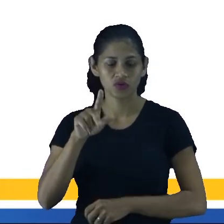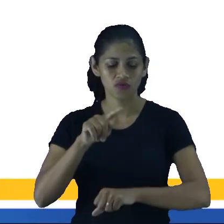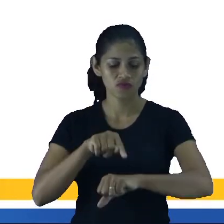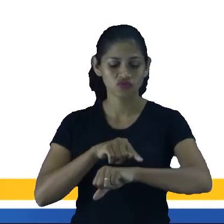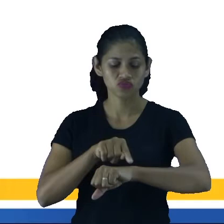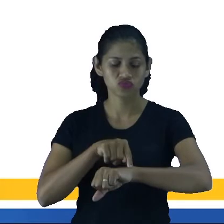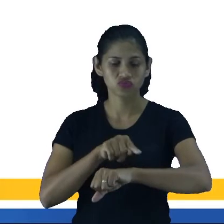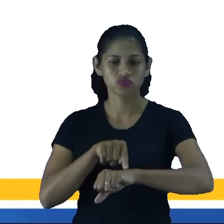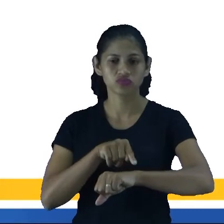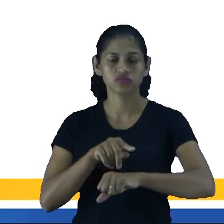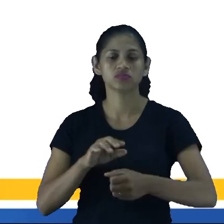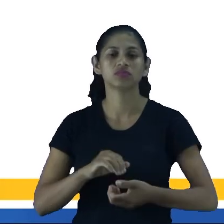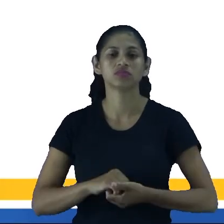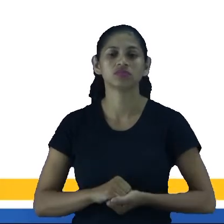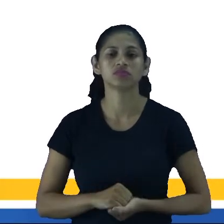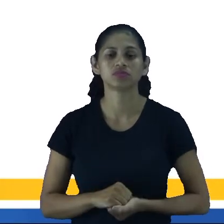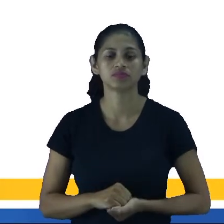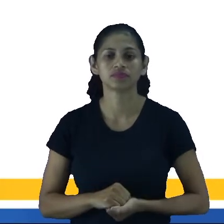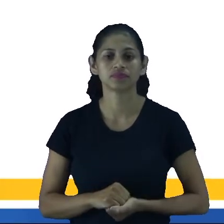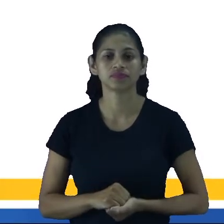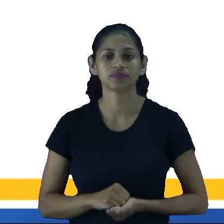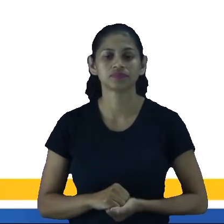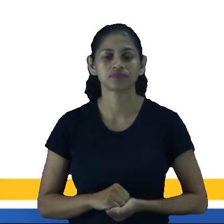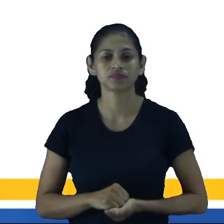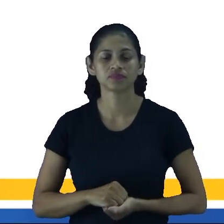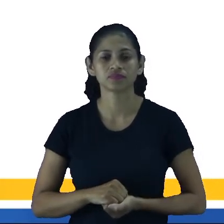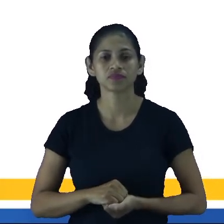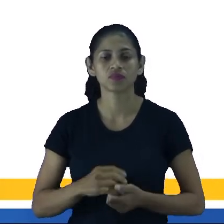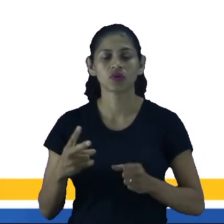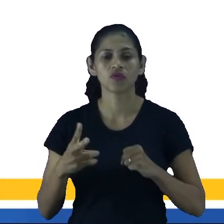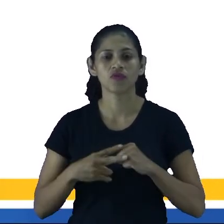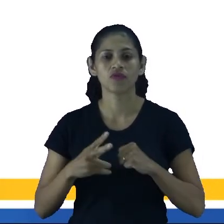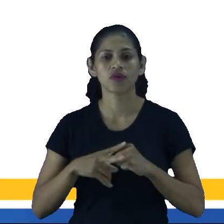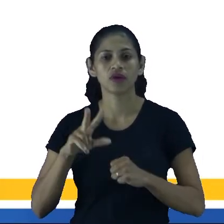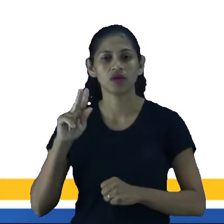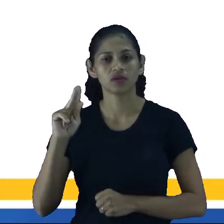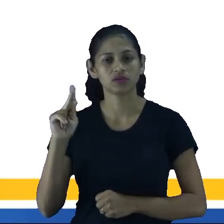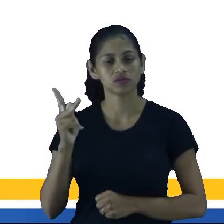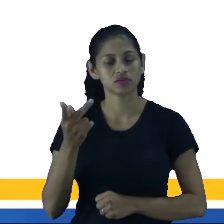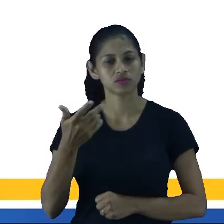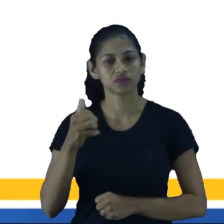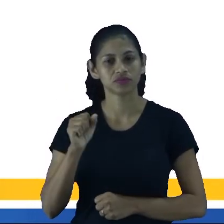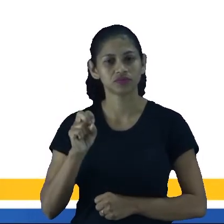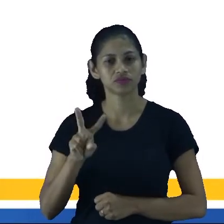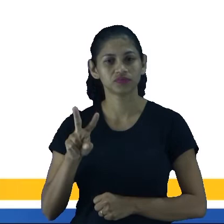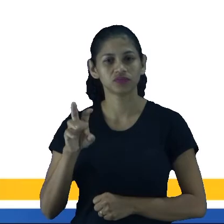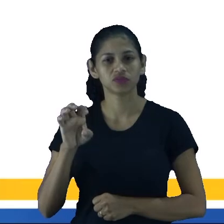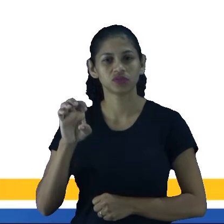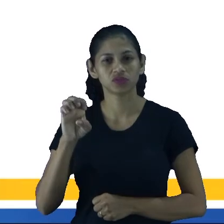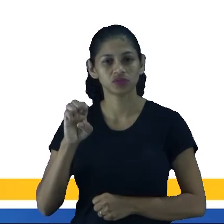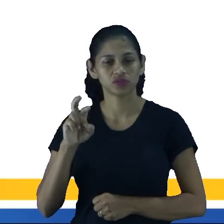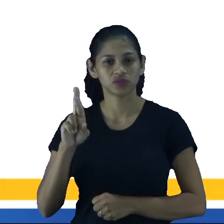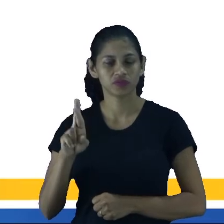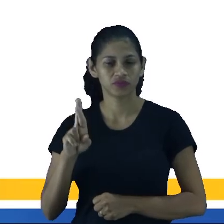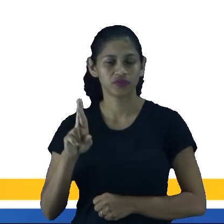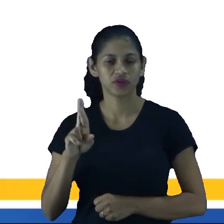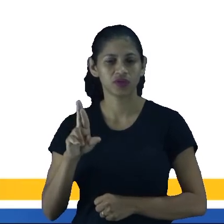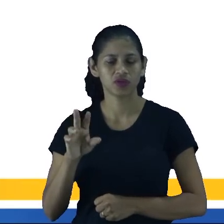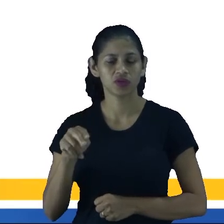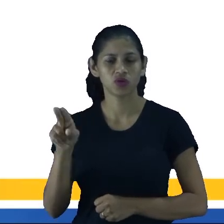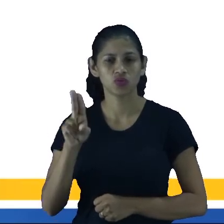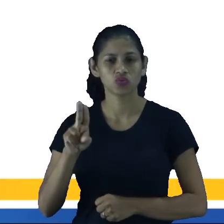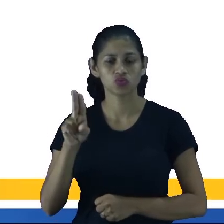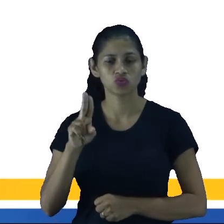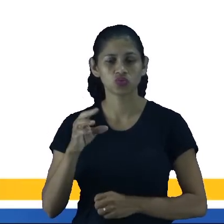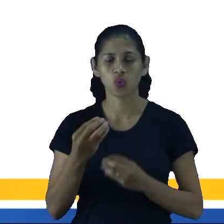Haber-se nos vemos, né? Ou seja, do verbo haver ali, né? Haber-se nos vemos. A pessoa utilizou